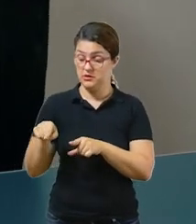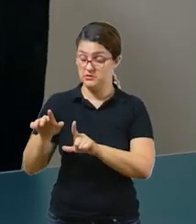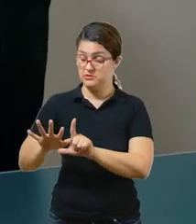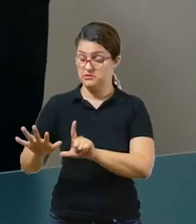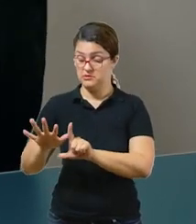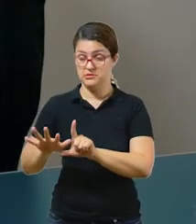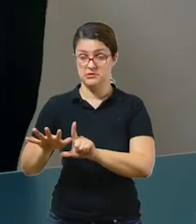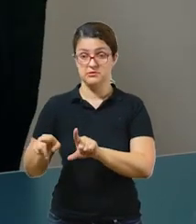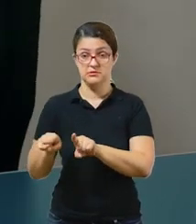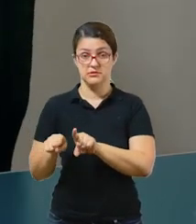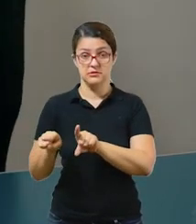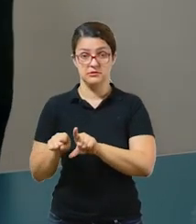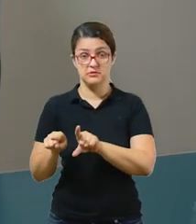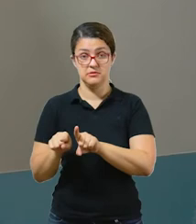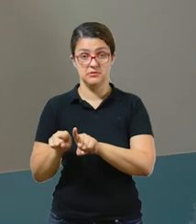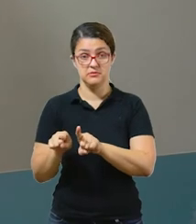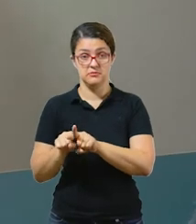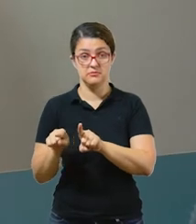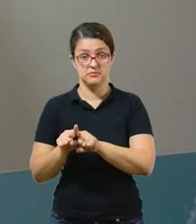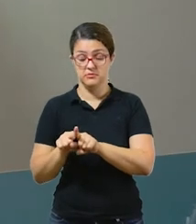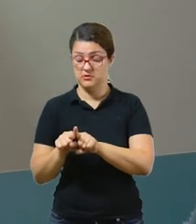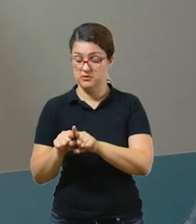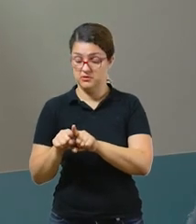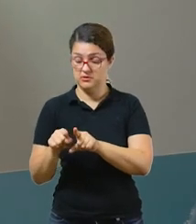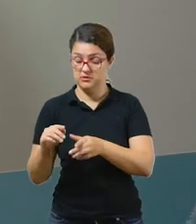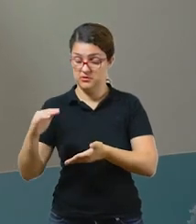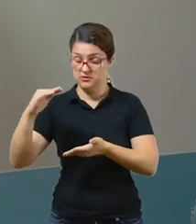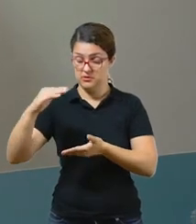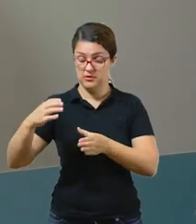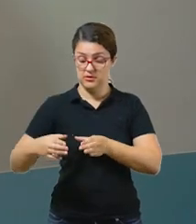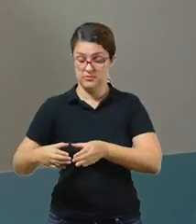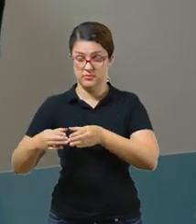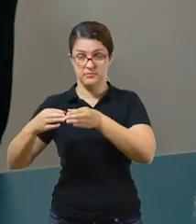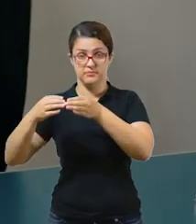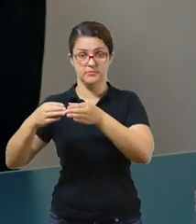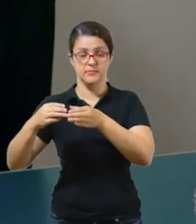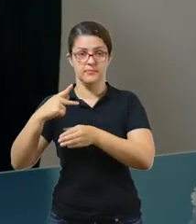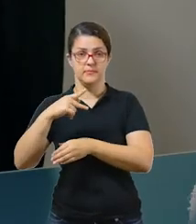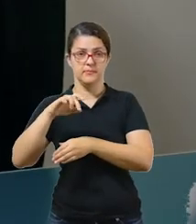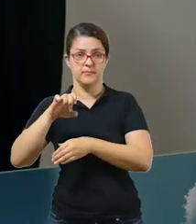usar sua criatividade e pintar da forma como você quiser. Fica muito legal.